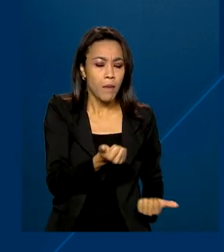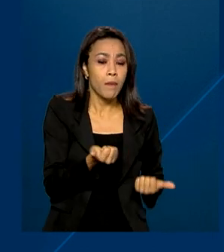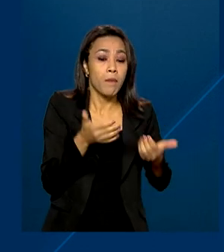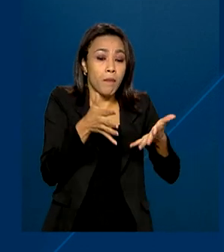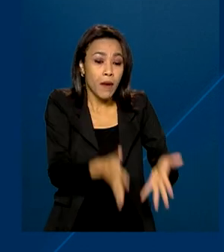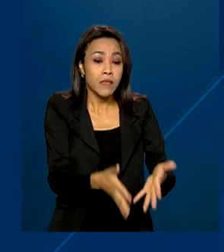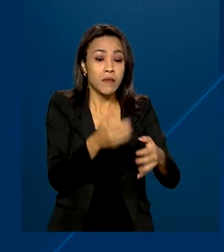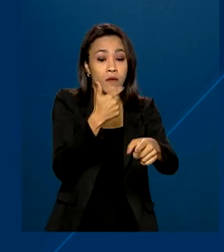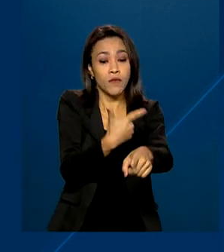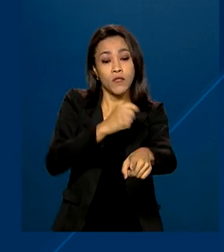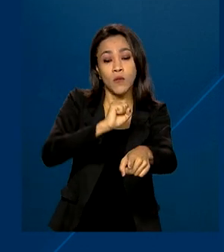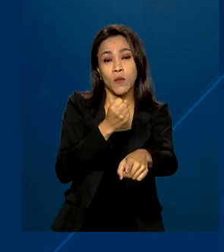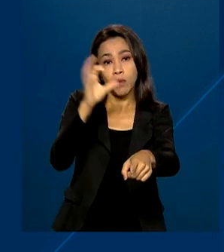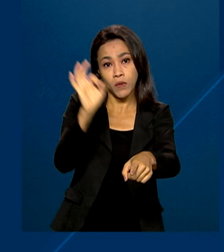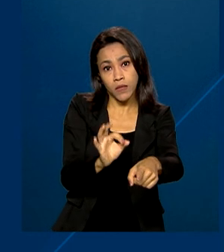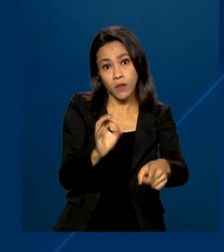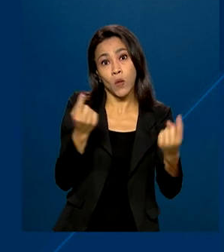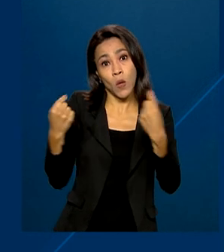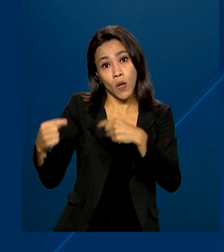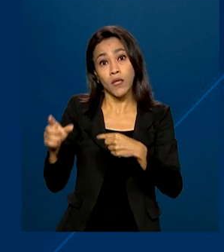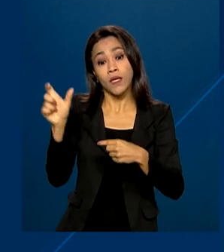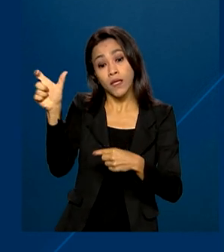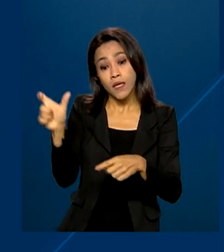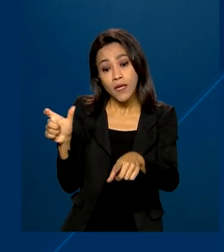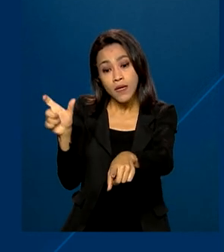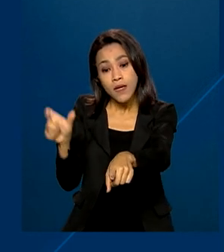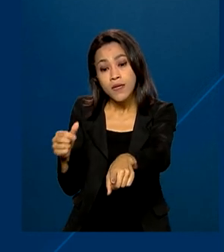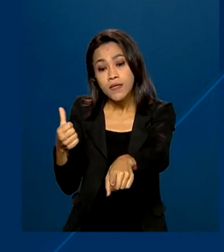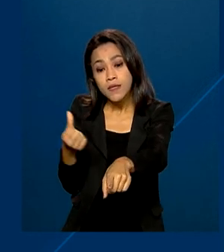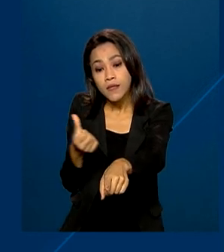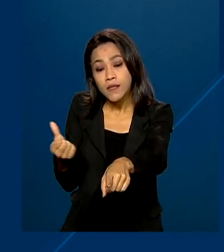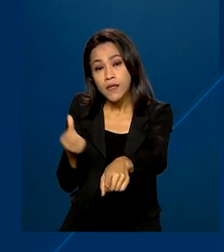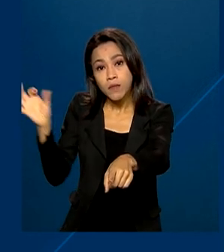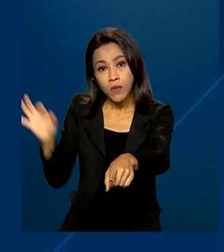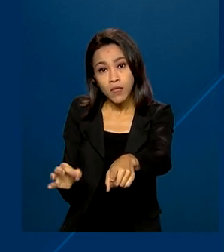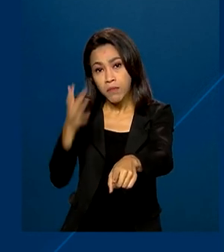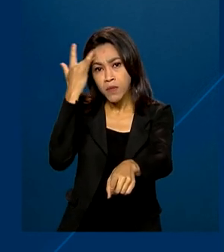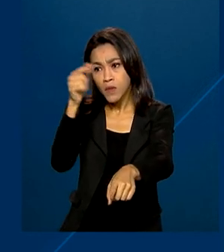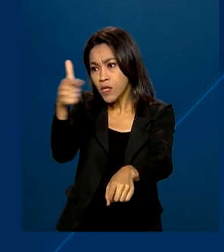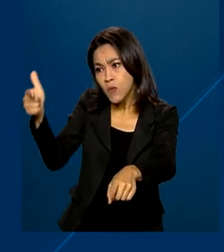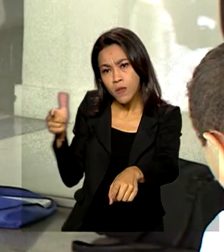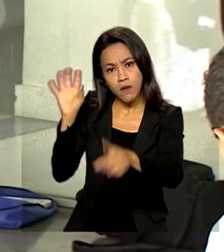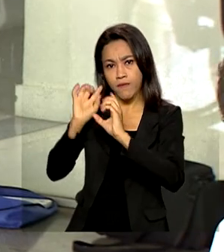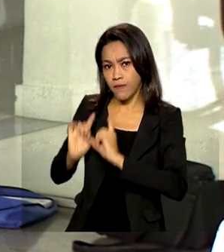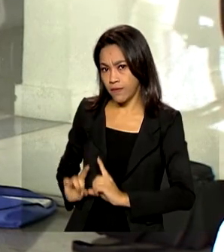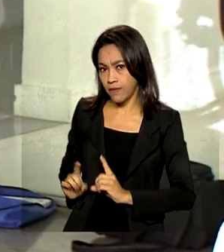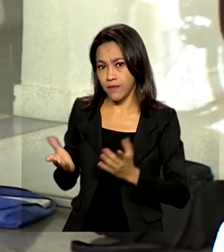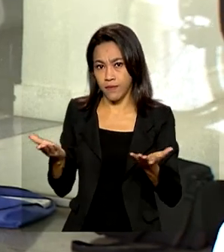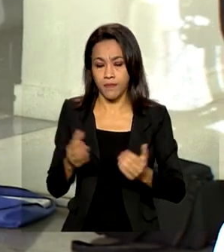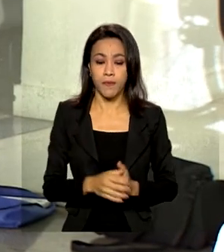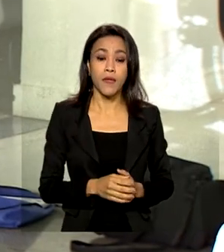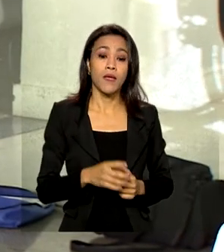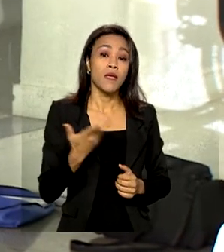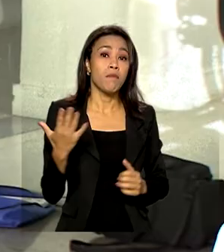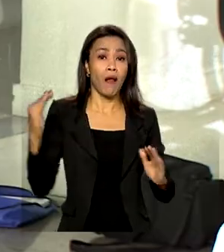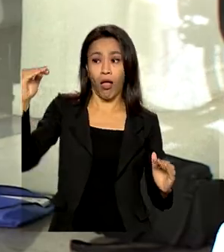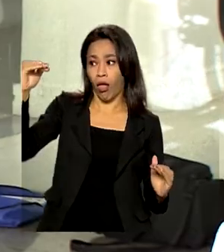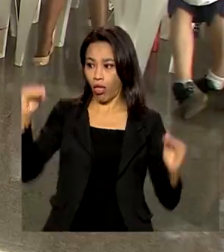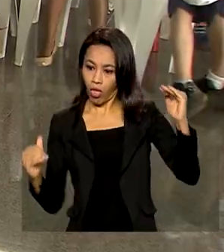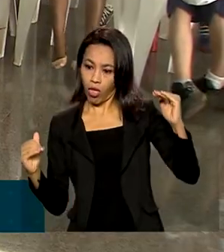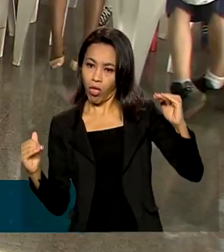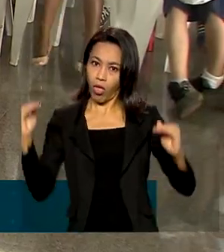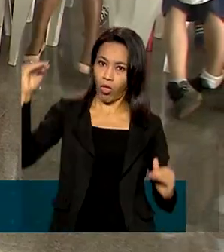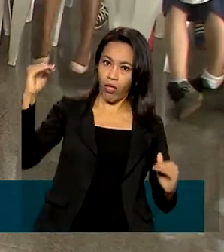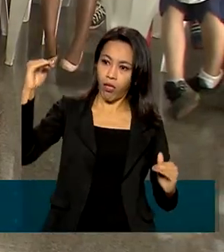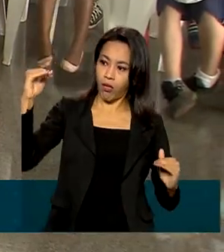28%, contra 66% entre as pessoas sem essa condição. E para diminuir a desigualdade,